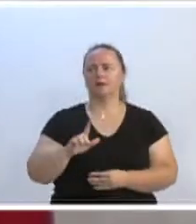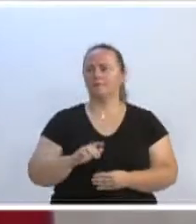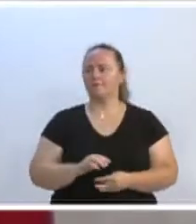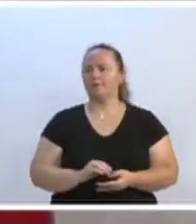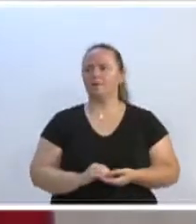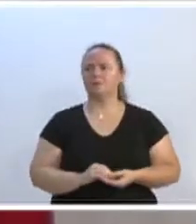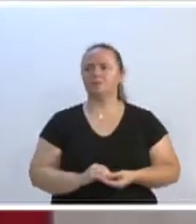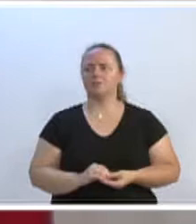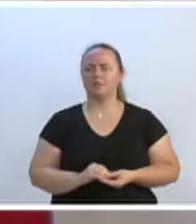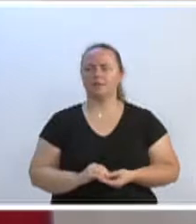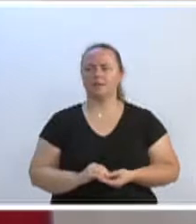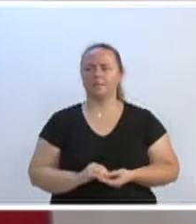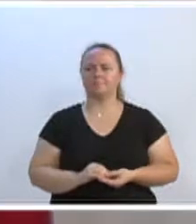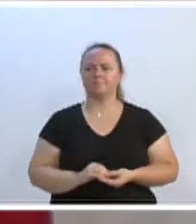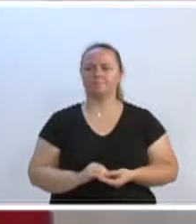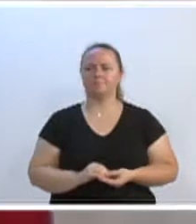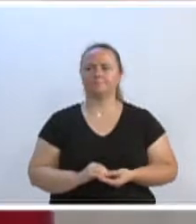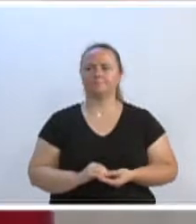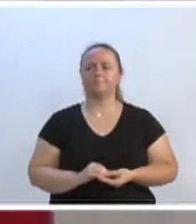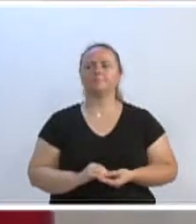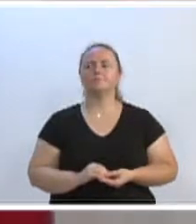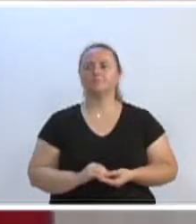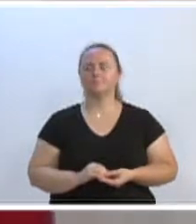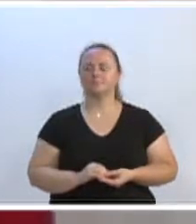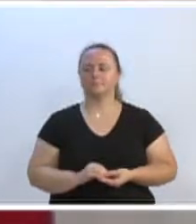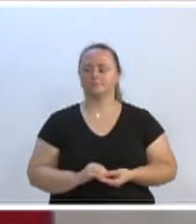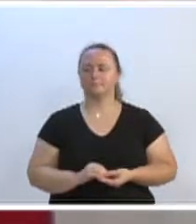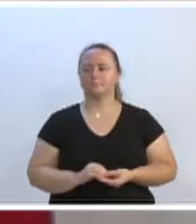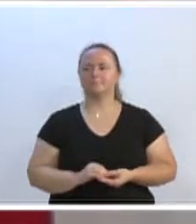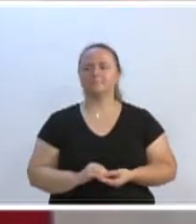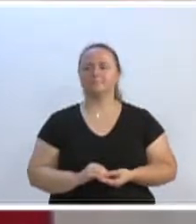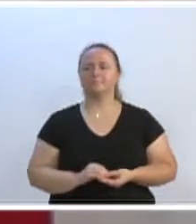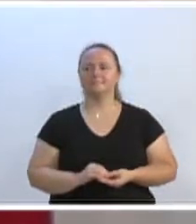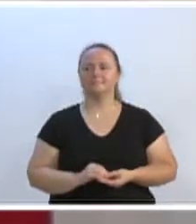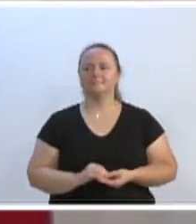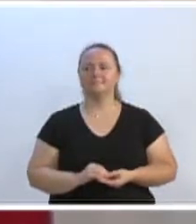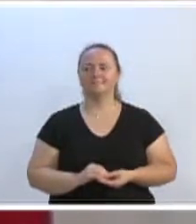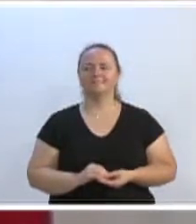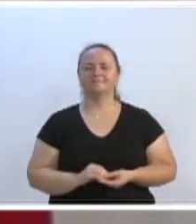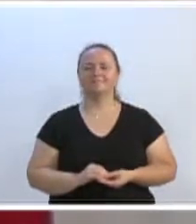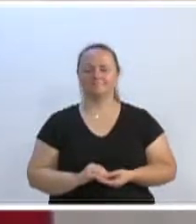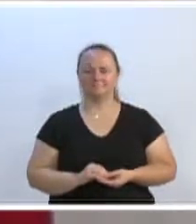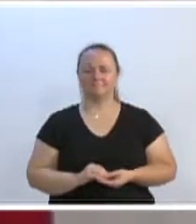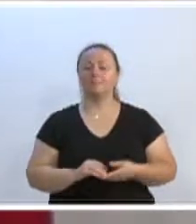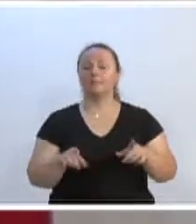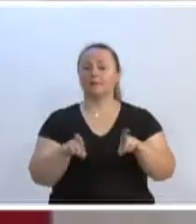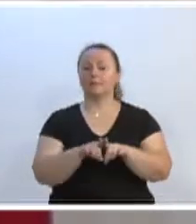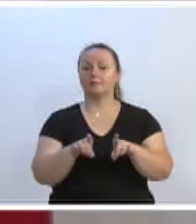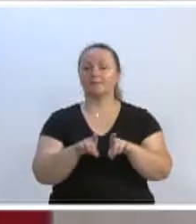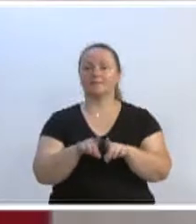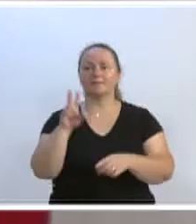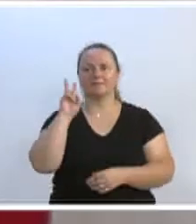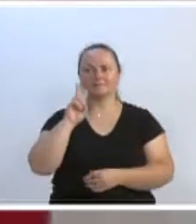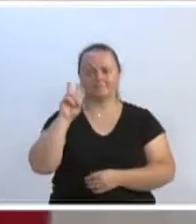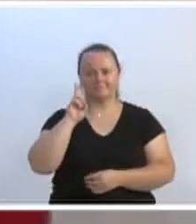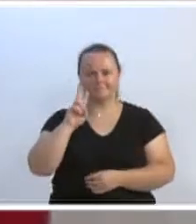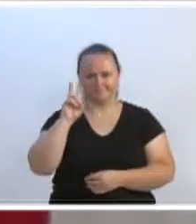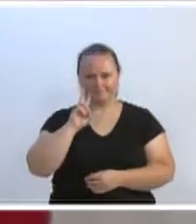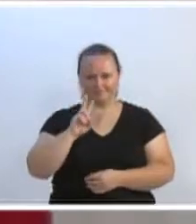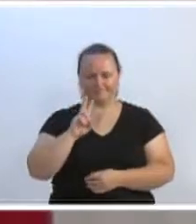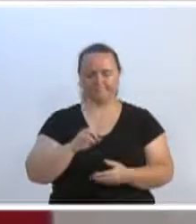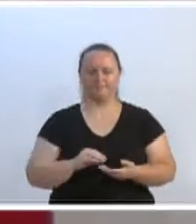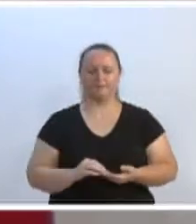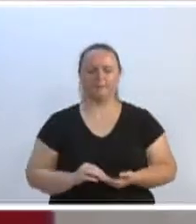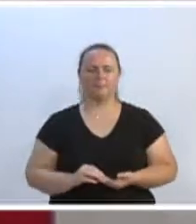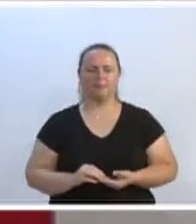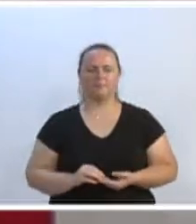Senhor presidente, eu gostaria de falar para o líder do governo, o vereador Silvio Zimmermann, que ainda nós estamos com um problema